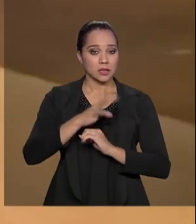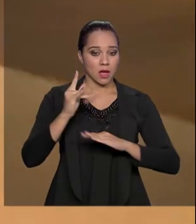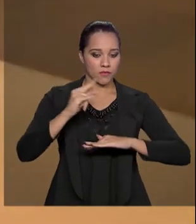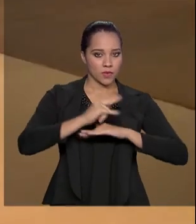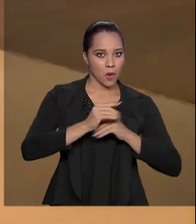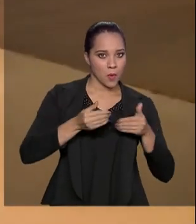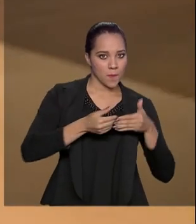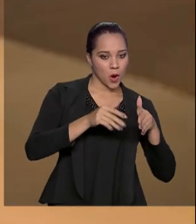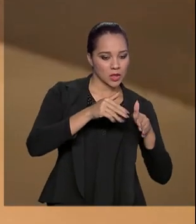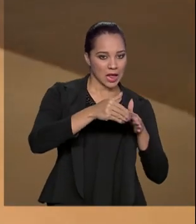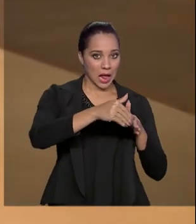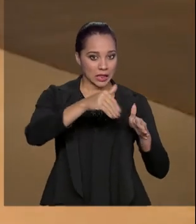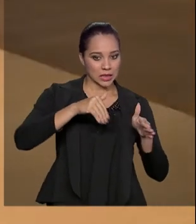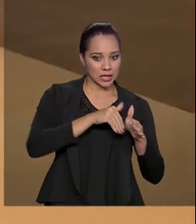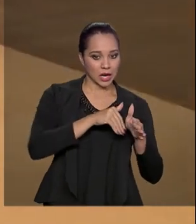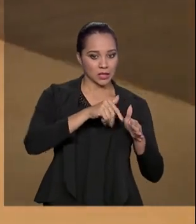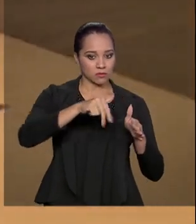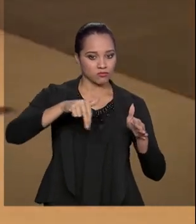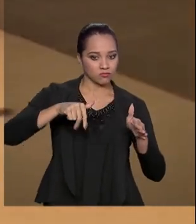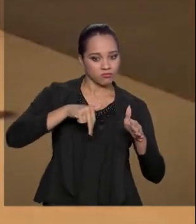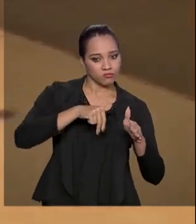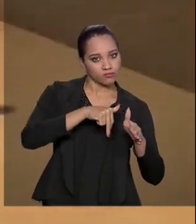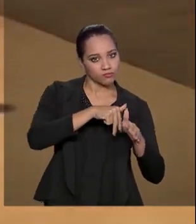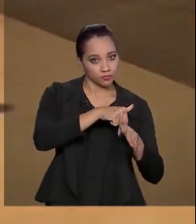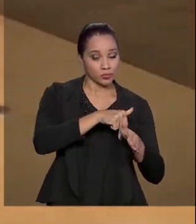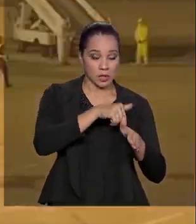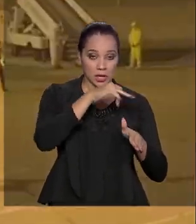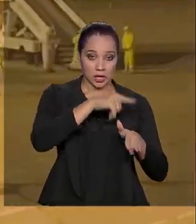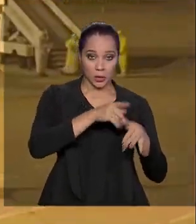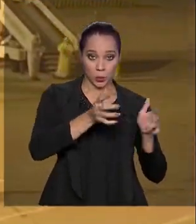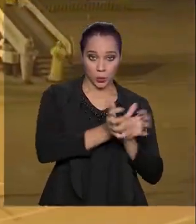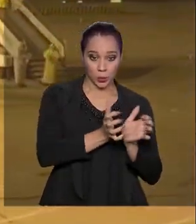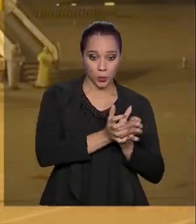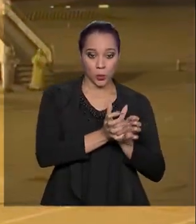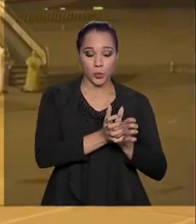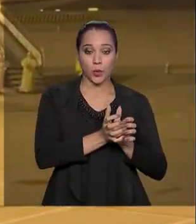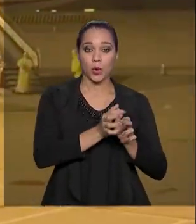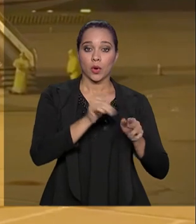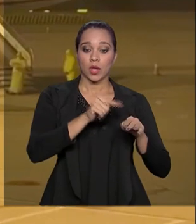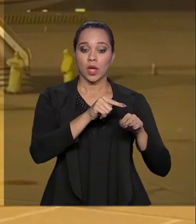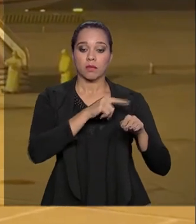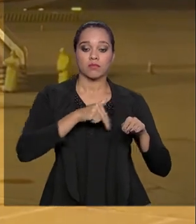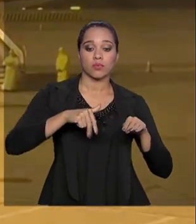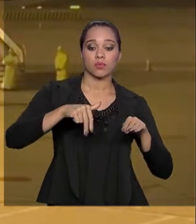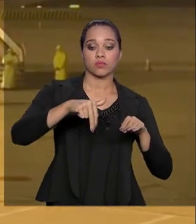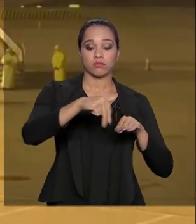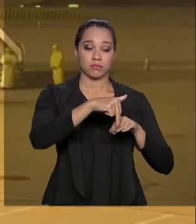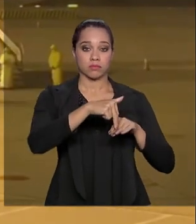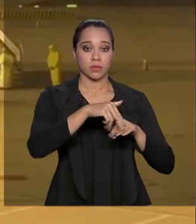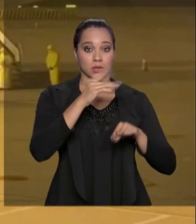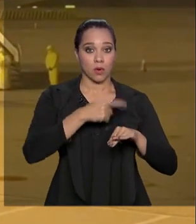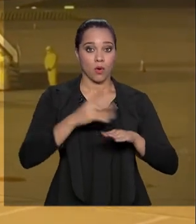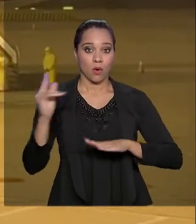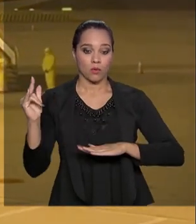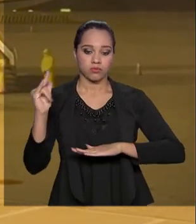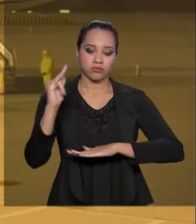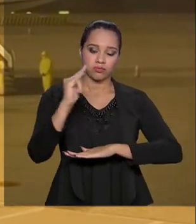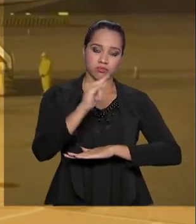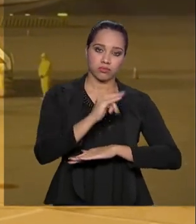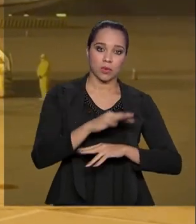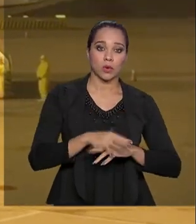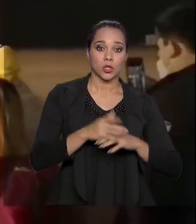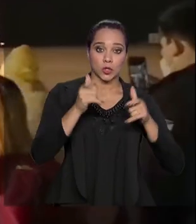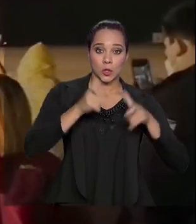pela porta traseira dos aviões da FAB e a tripulação entrou pela porta dianteira. O voo chega ao Brasil na